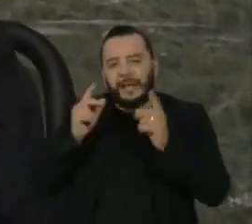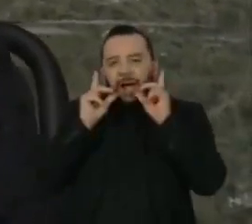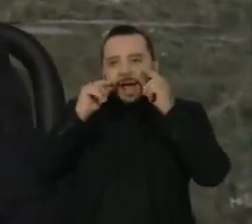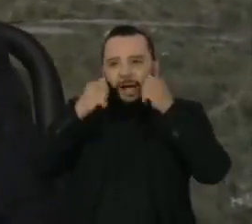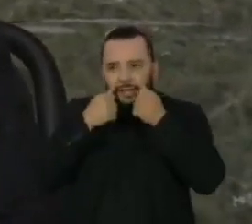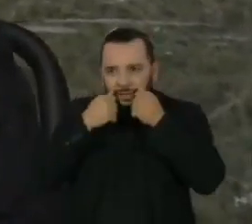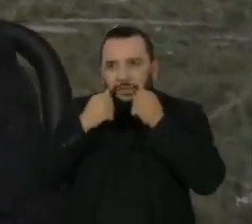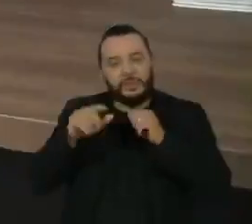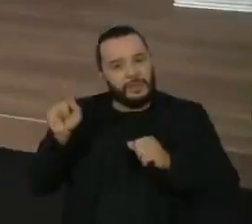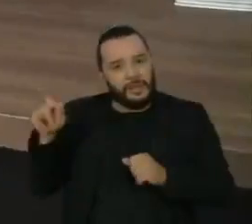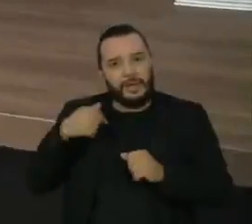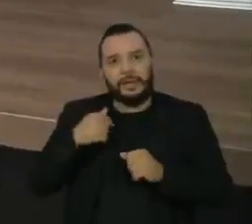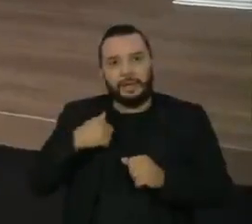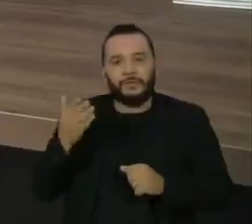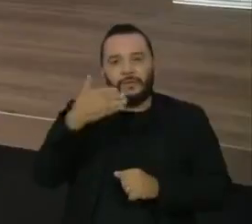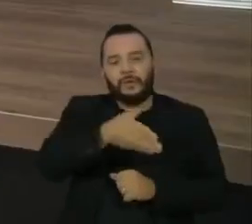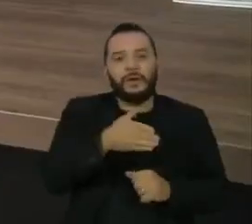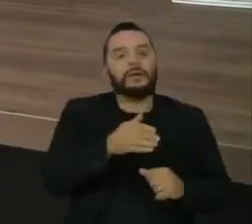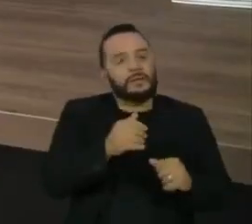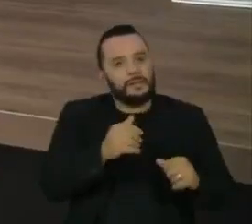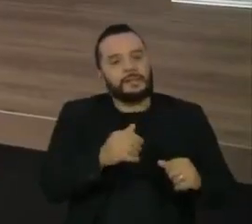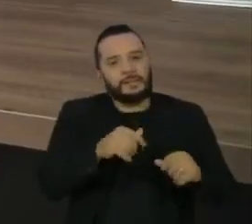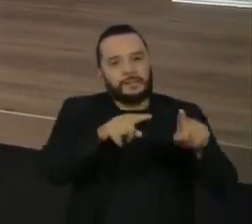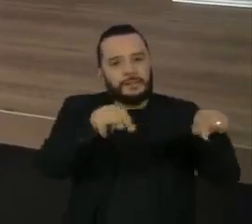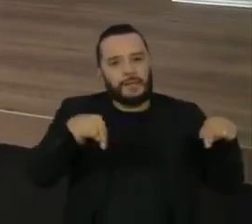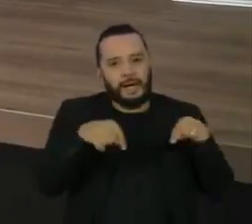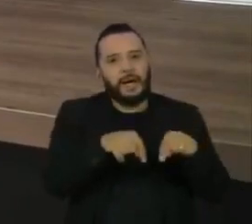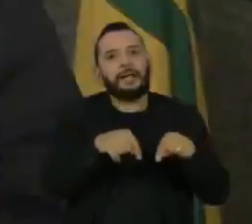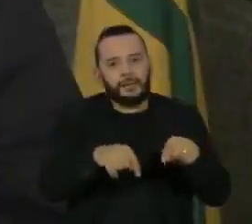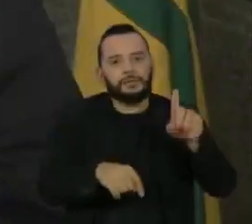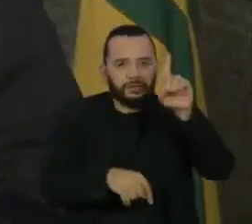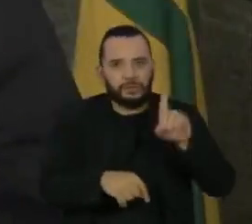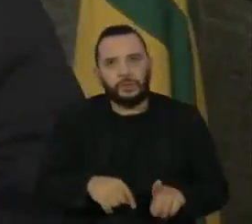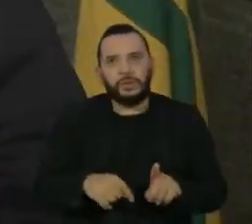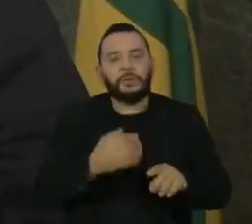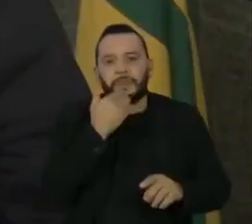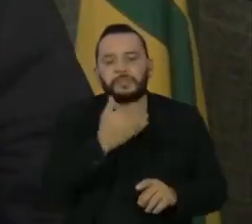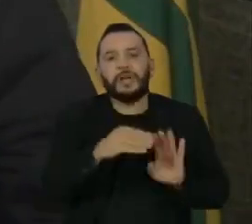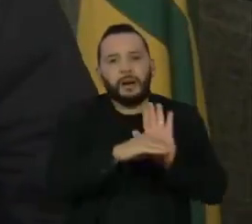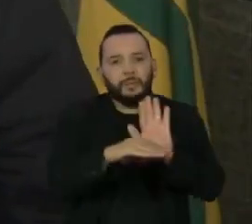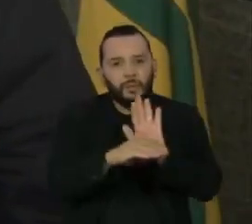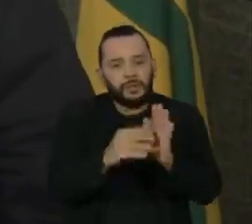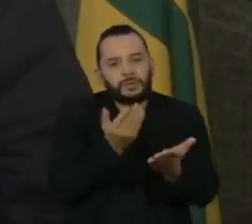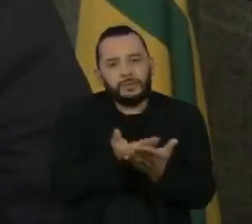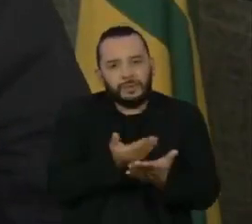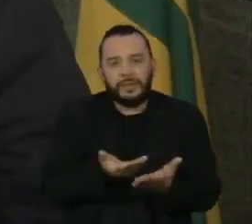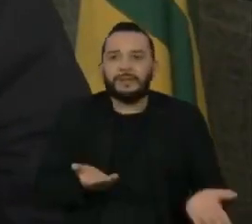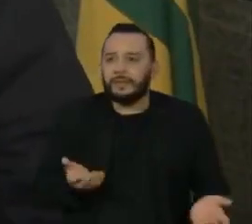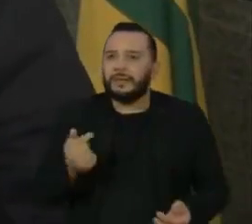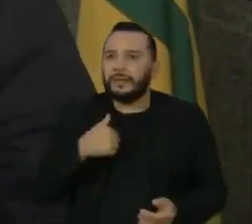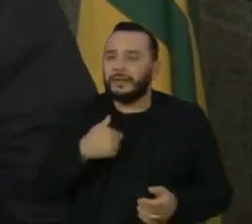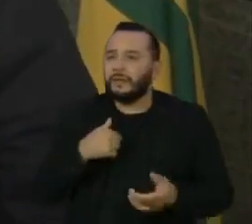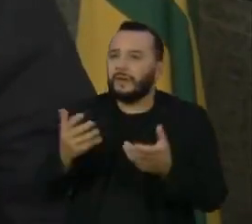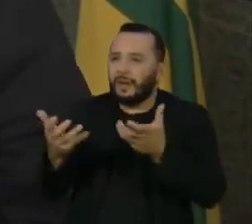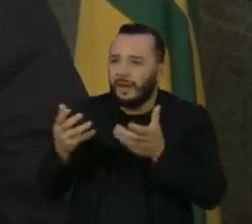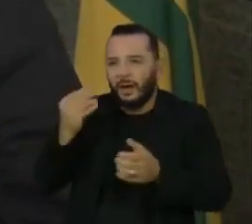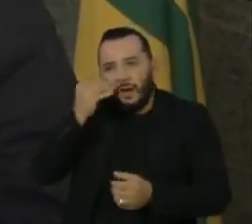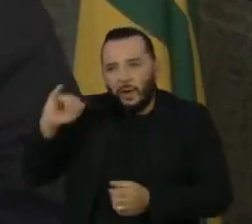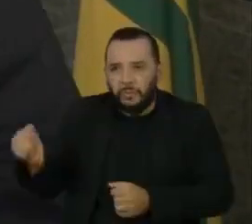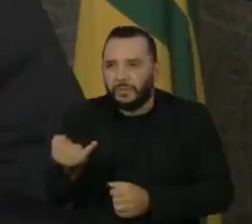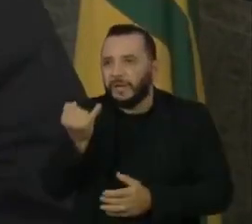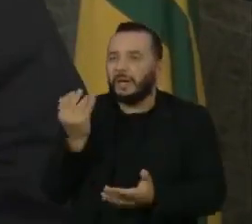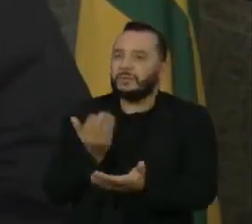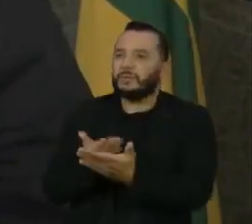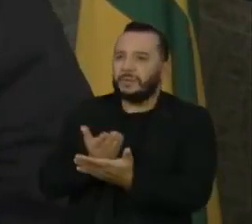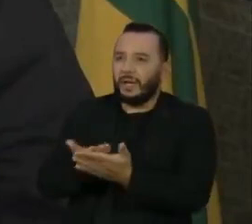e foi até a sala do diretor pedir apoio para os estudos. Eu disse a ele, olha, eu quero uma oportunidade para estudar aqui, não